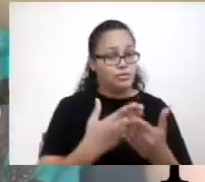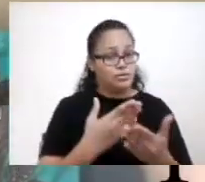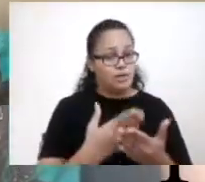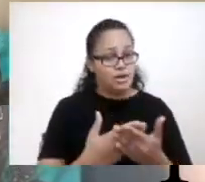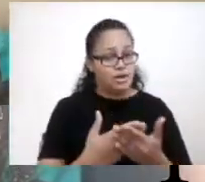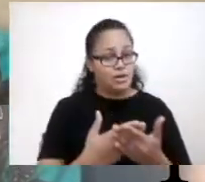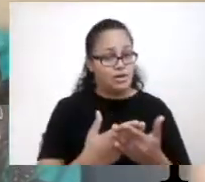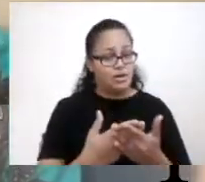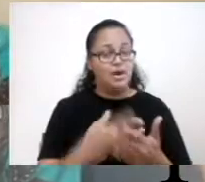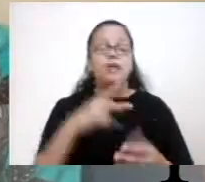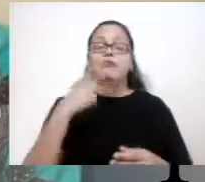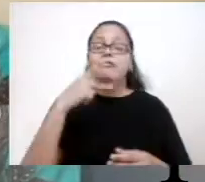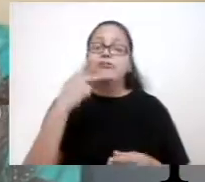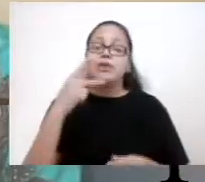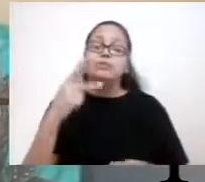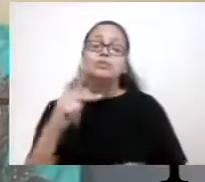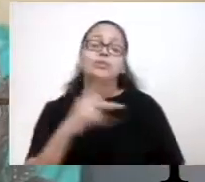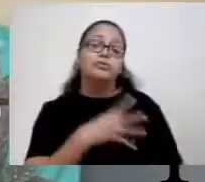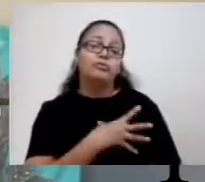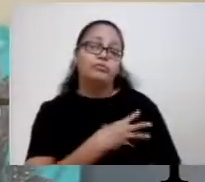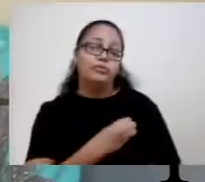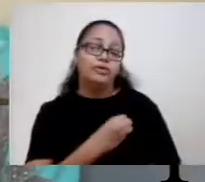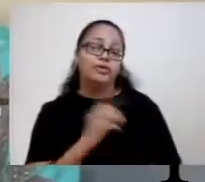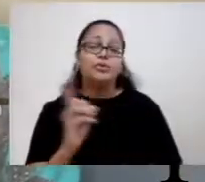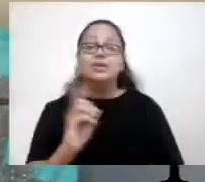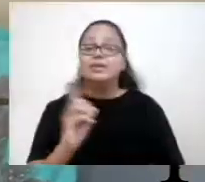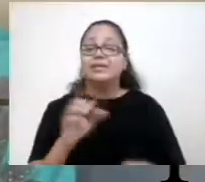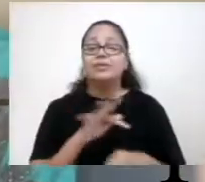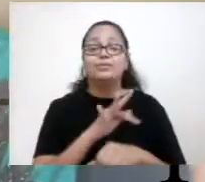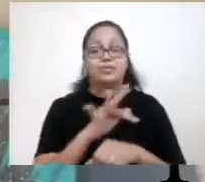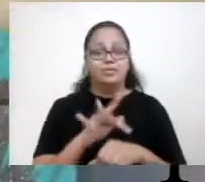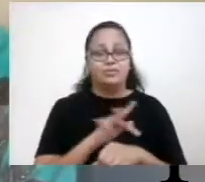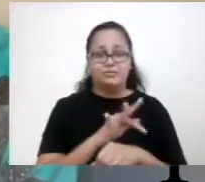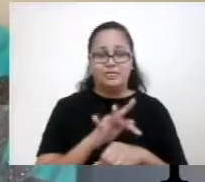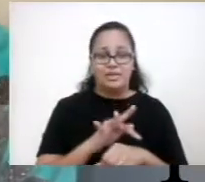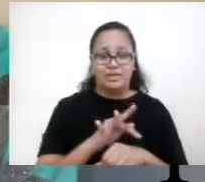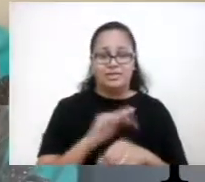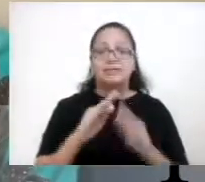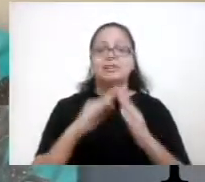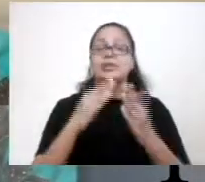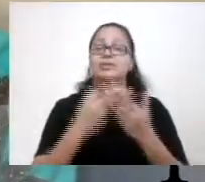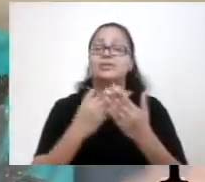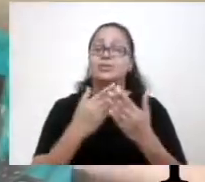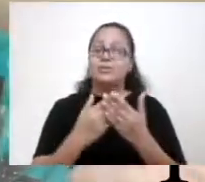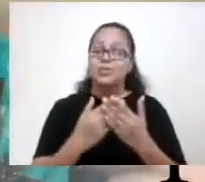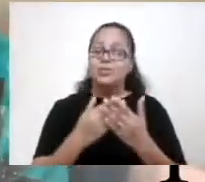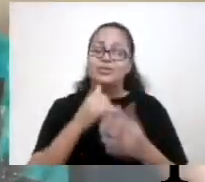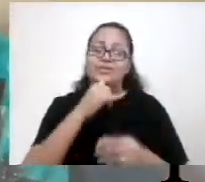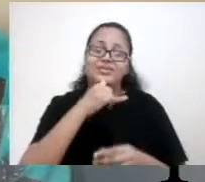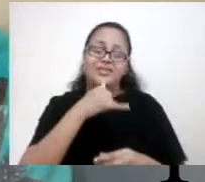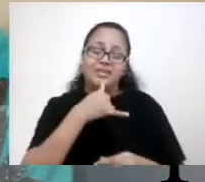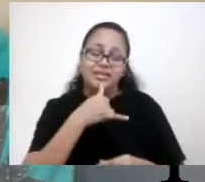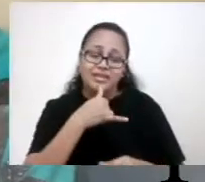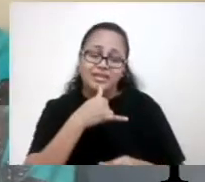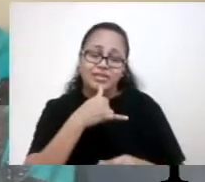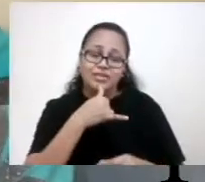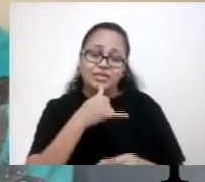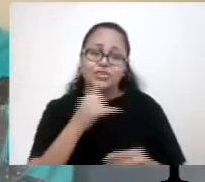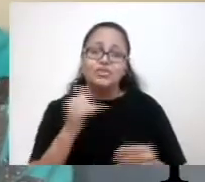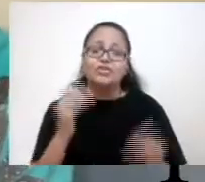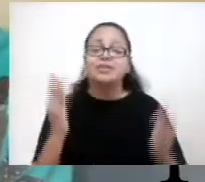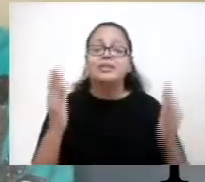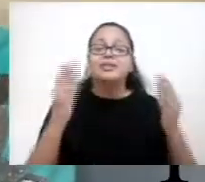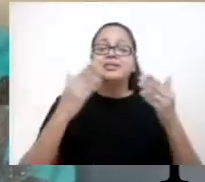diga ao seu filho que ele não está de férias, que a escola está triste sem ele, que a escola só está de portas